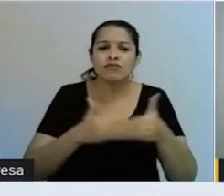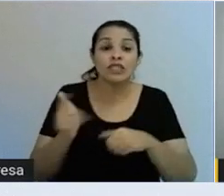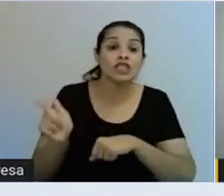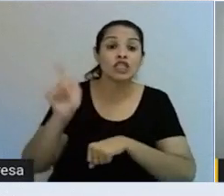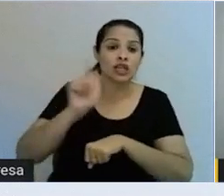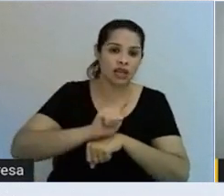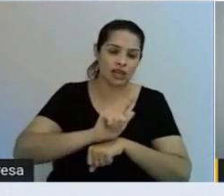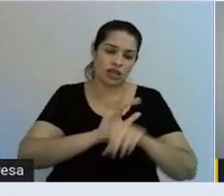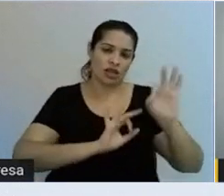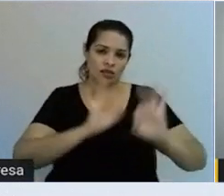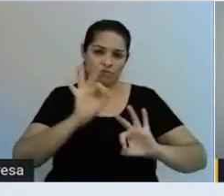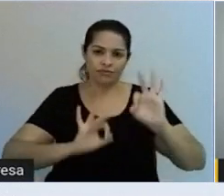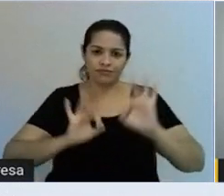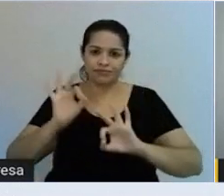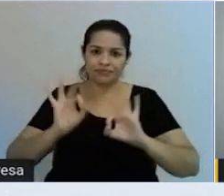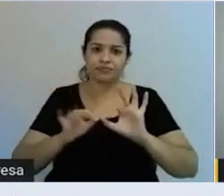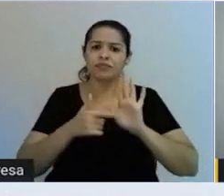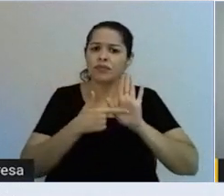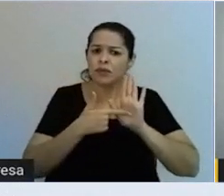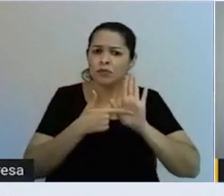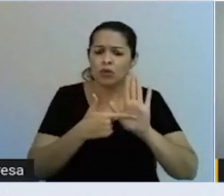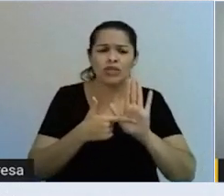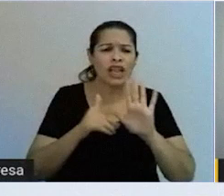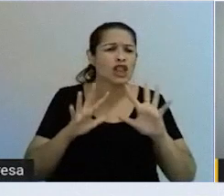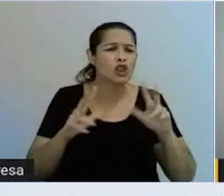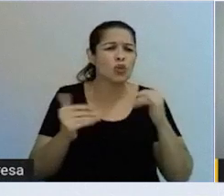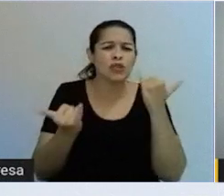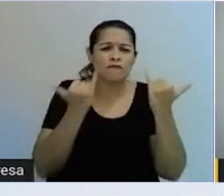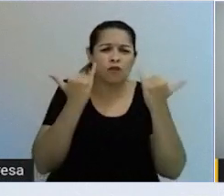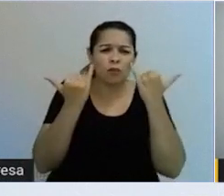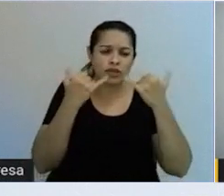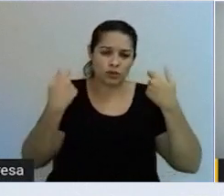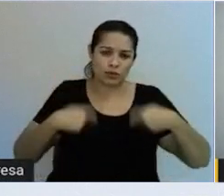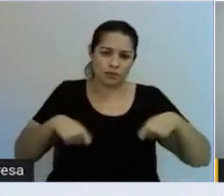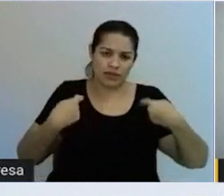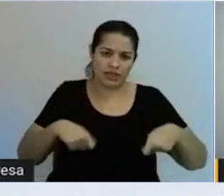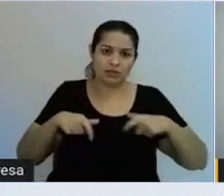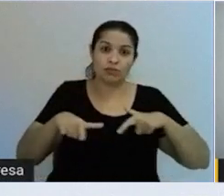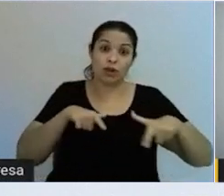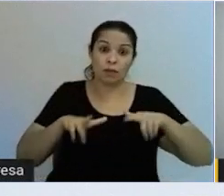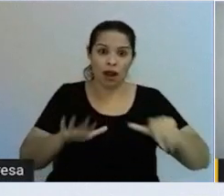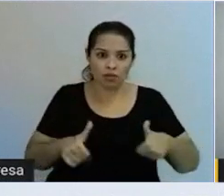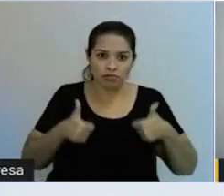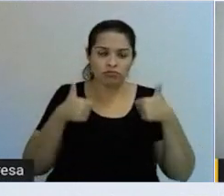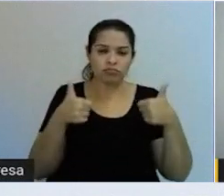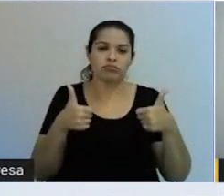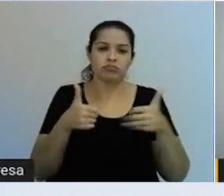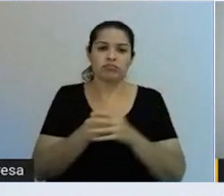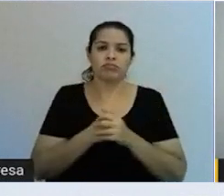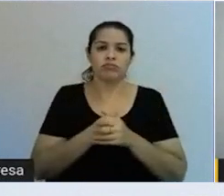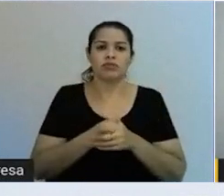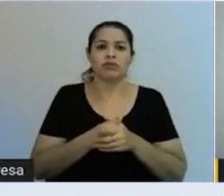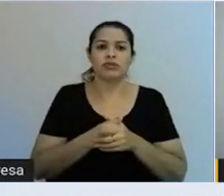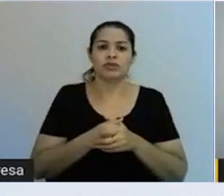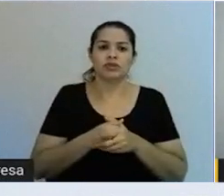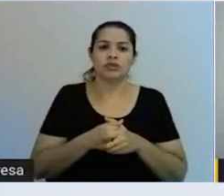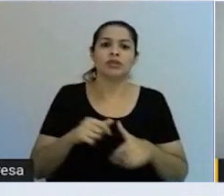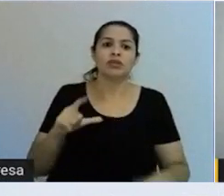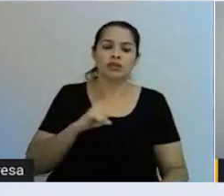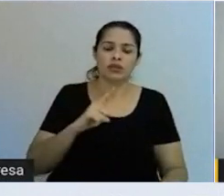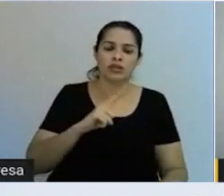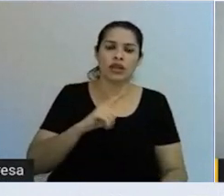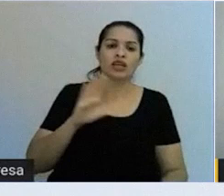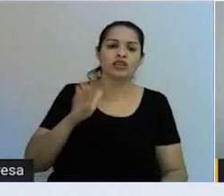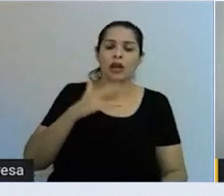trazendo todas as informações necessárias. Aí a gente começa lá com a alta direção, igual a metodologia TPM.